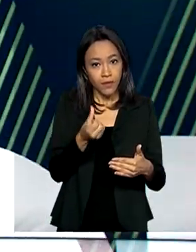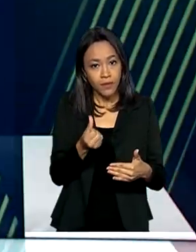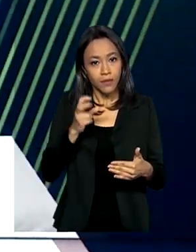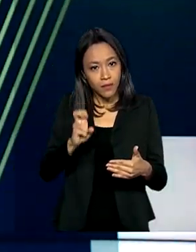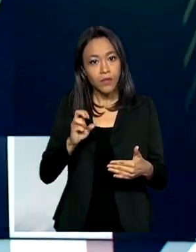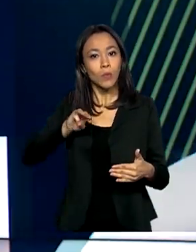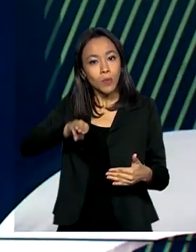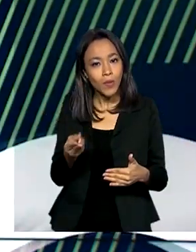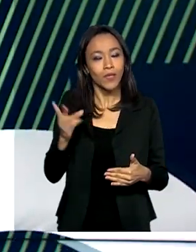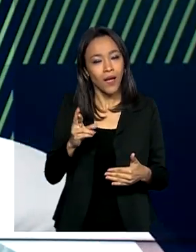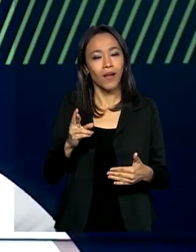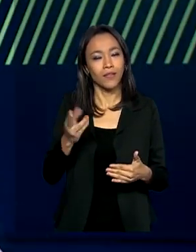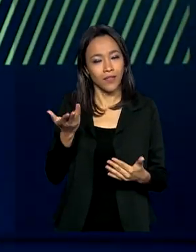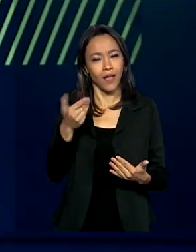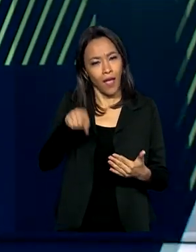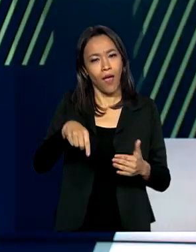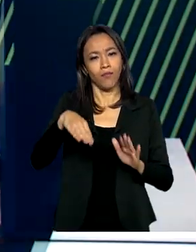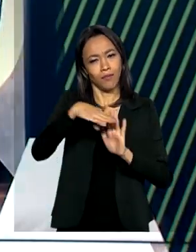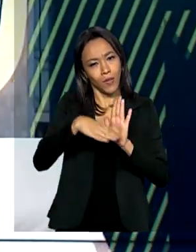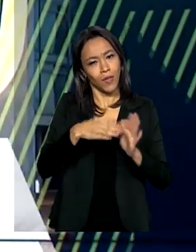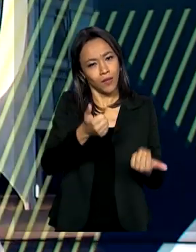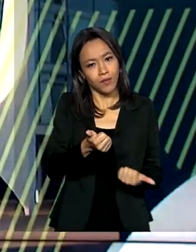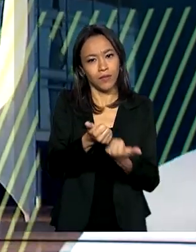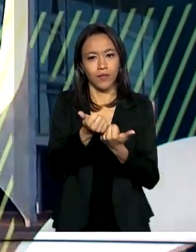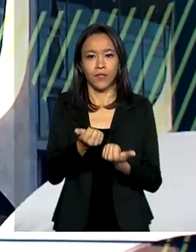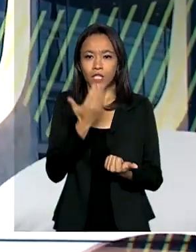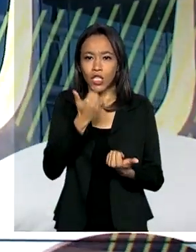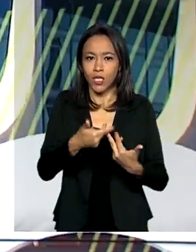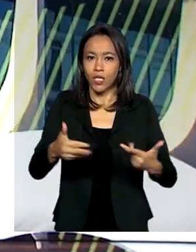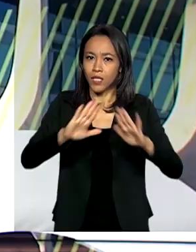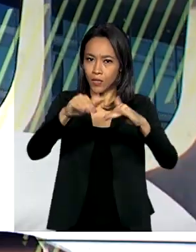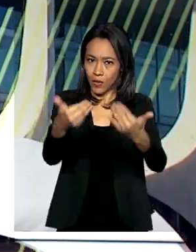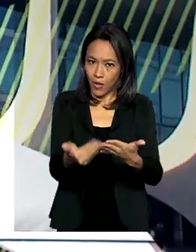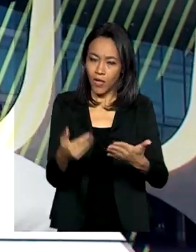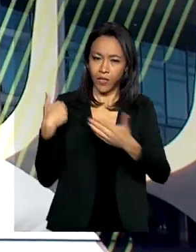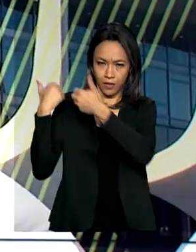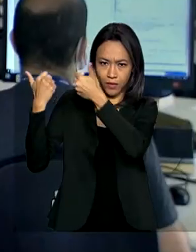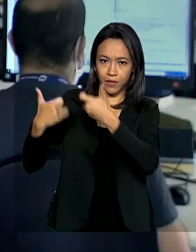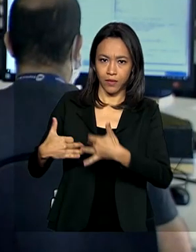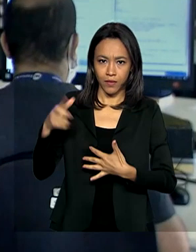Alimentação Escolar. A repórter Cláudia Boiunga traz os detalhes para a gente.